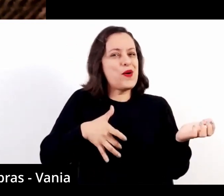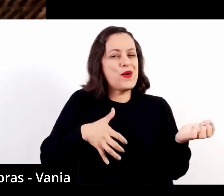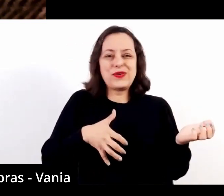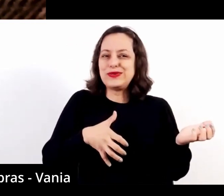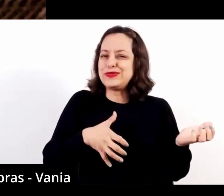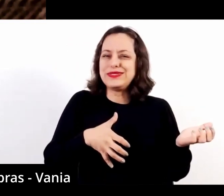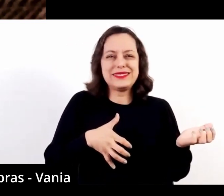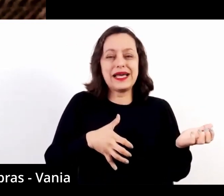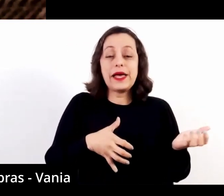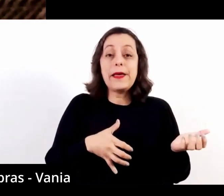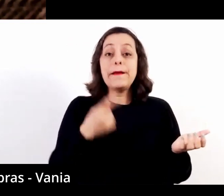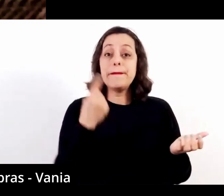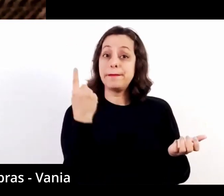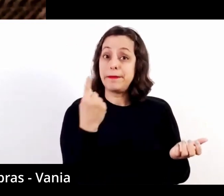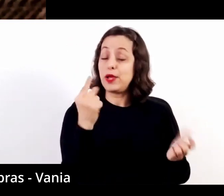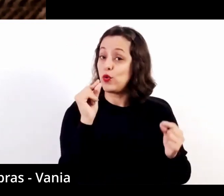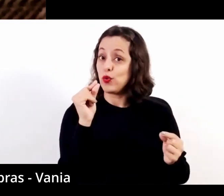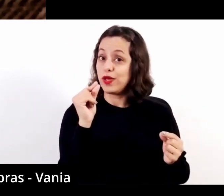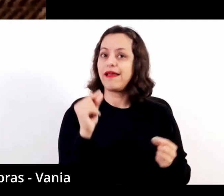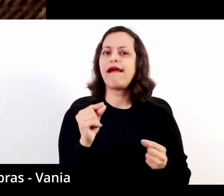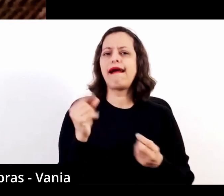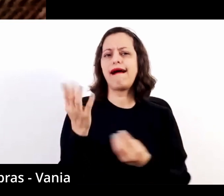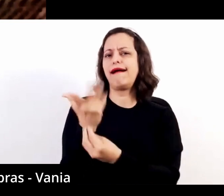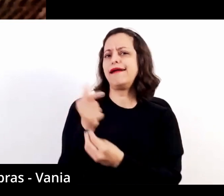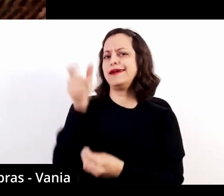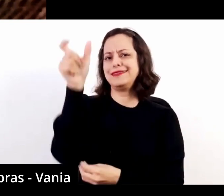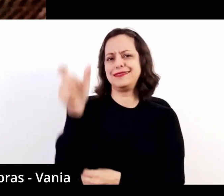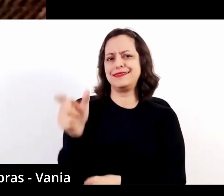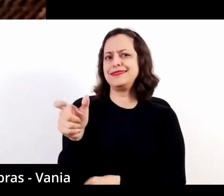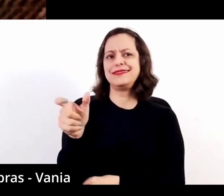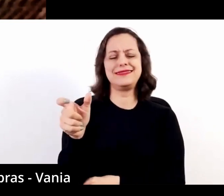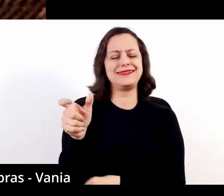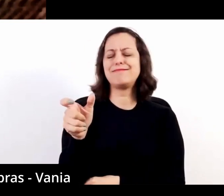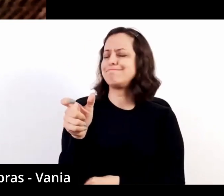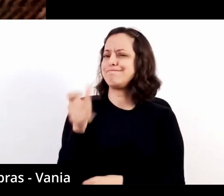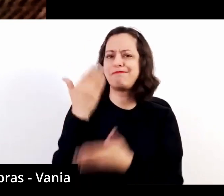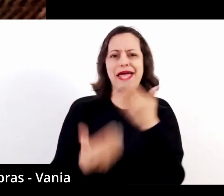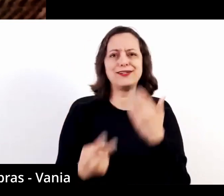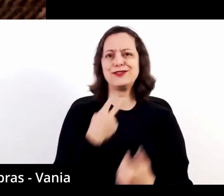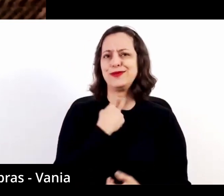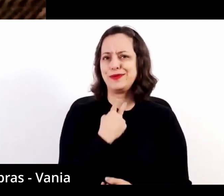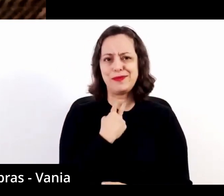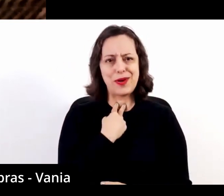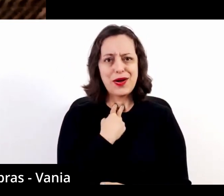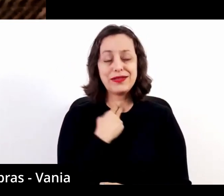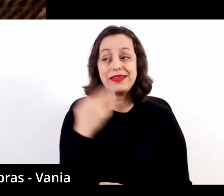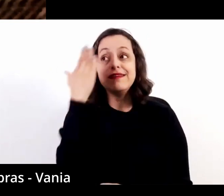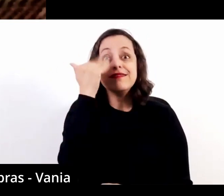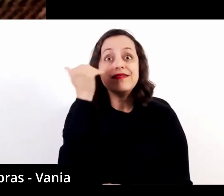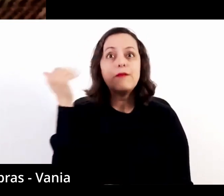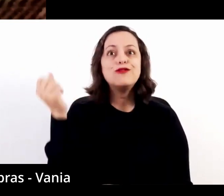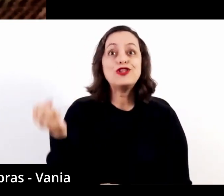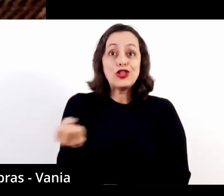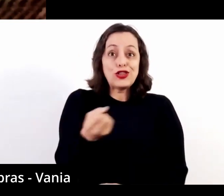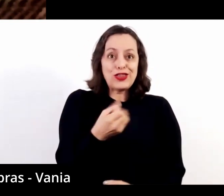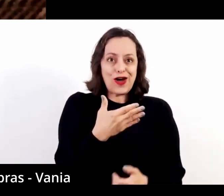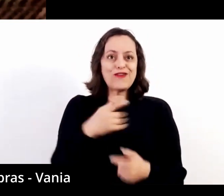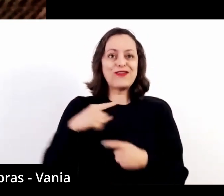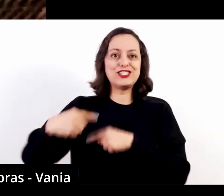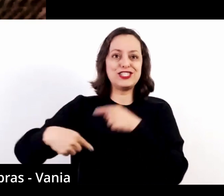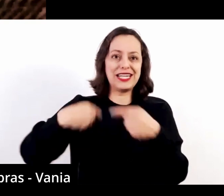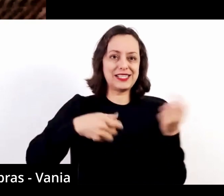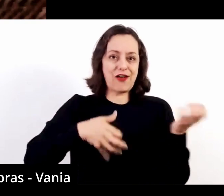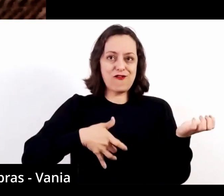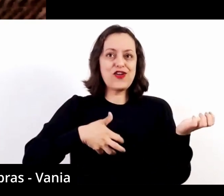duplamente. Primeiro porque é um artista absolutamente impertível, um dos mais prestigiados da nova geração de